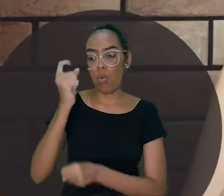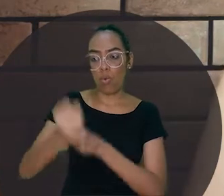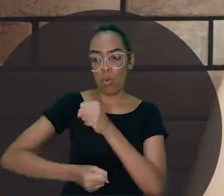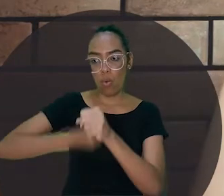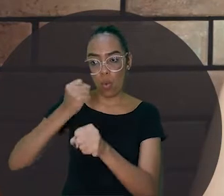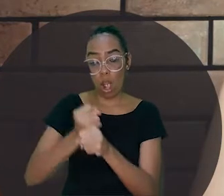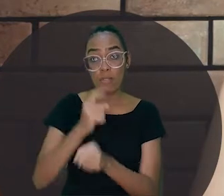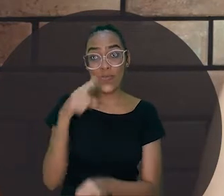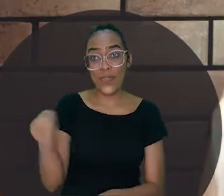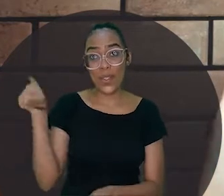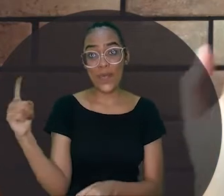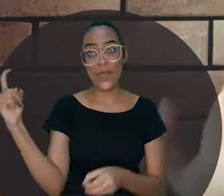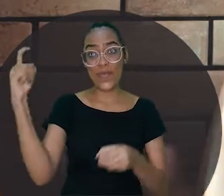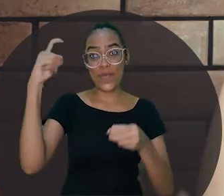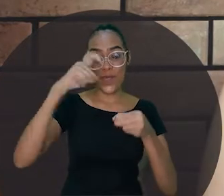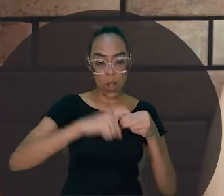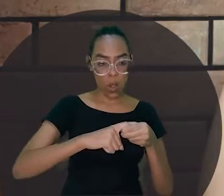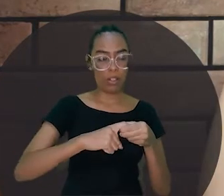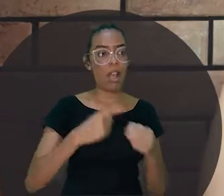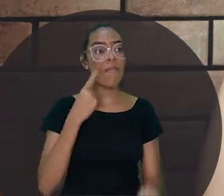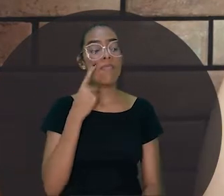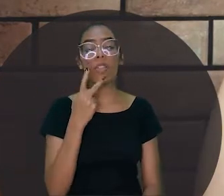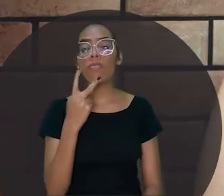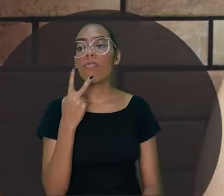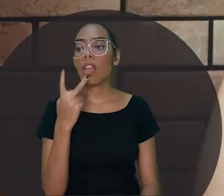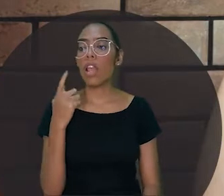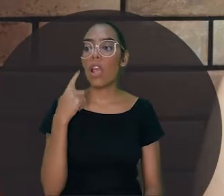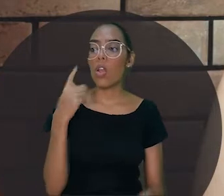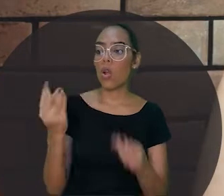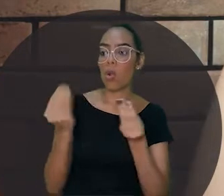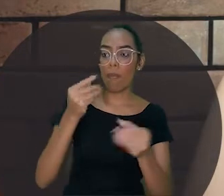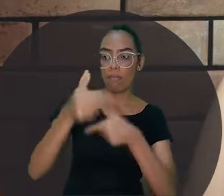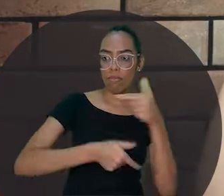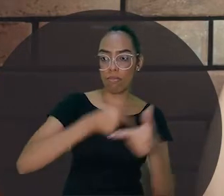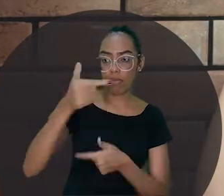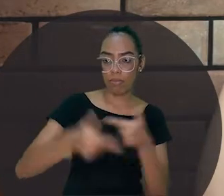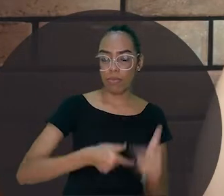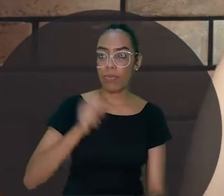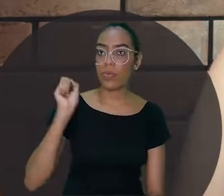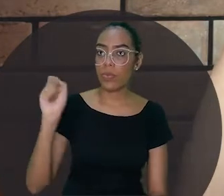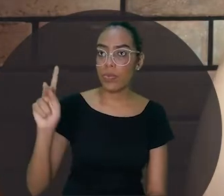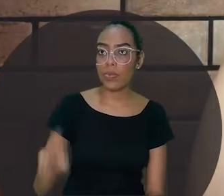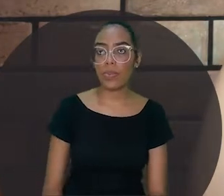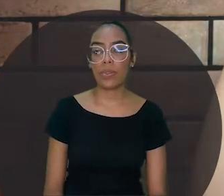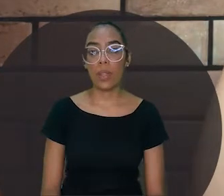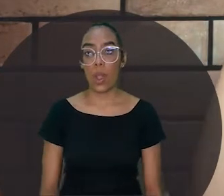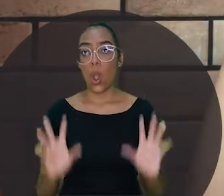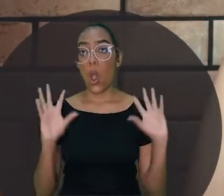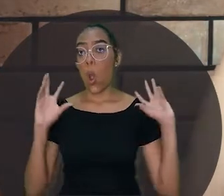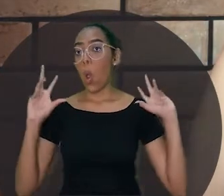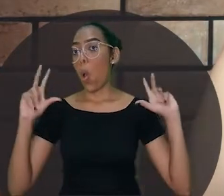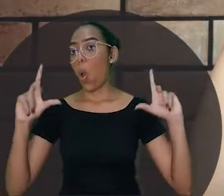com um ano, você volte aqui e me diga o resultado do seu trabalho. Ai, gente,